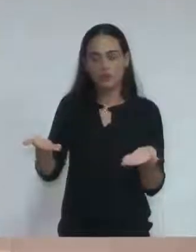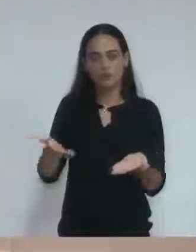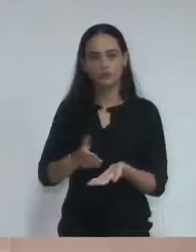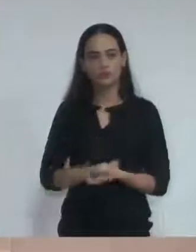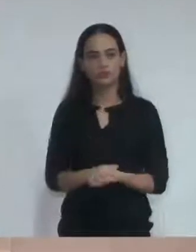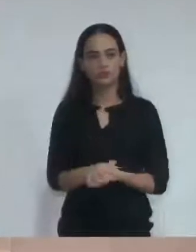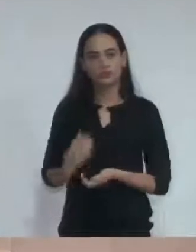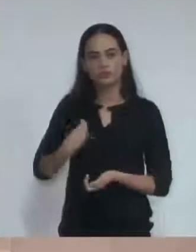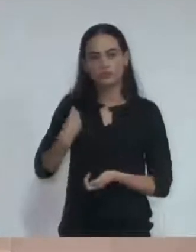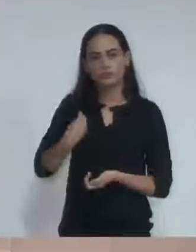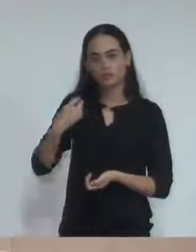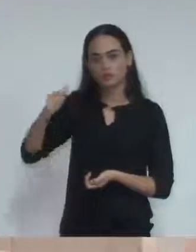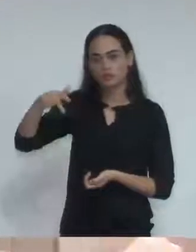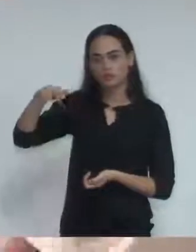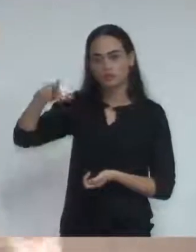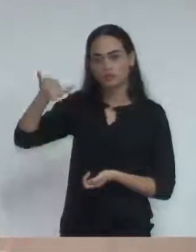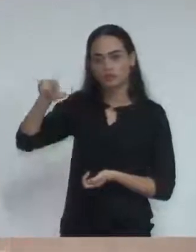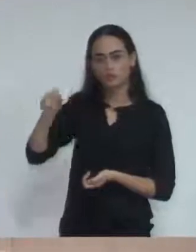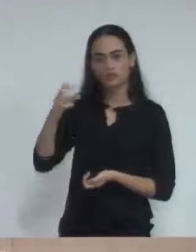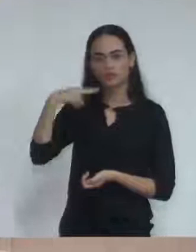vereador, Marcos Ferraz. Constado.